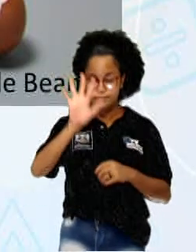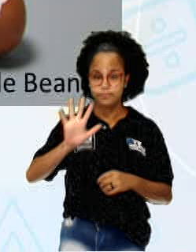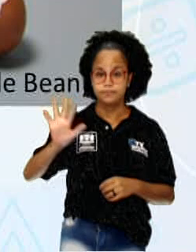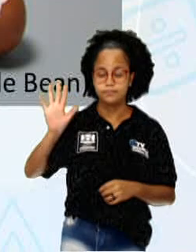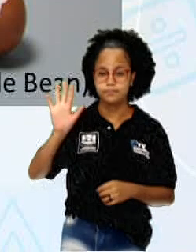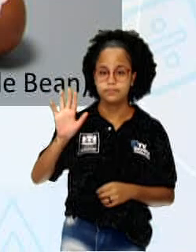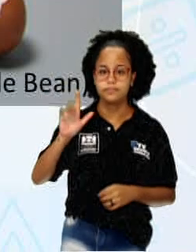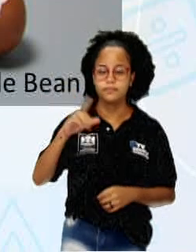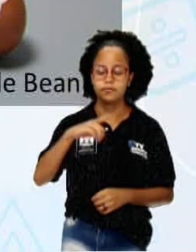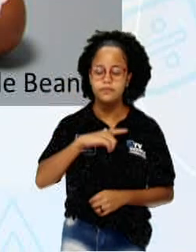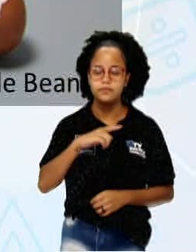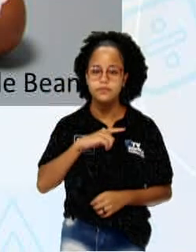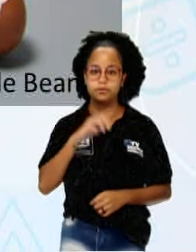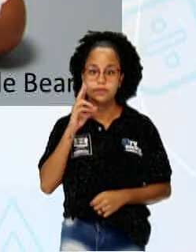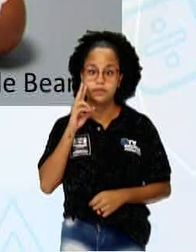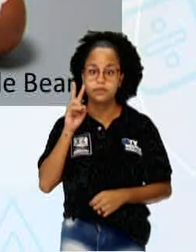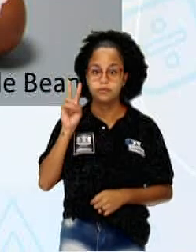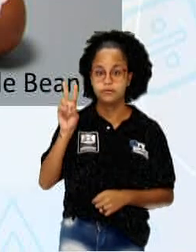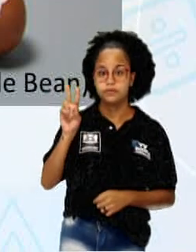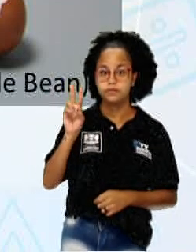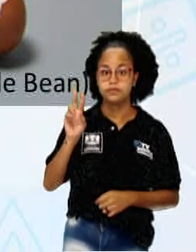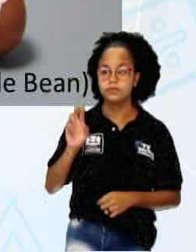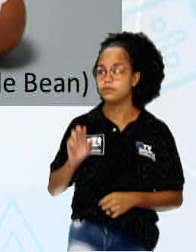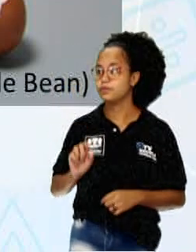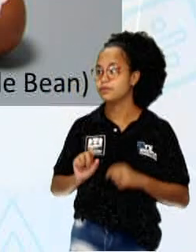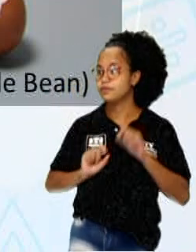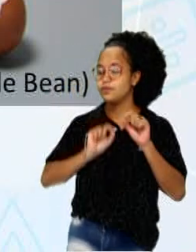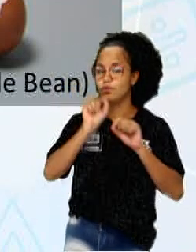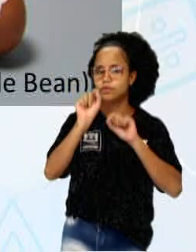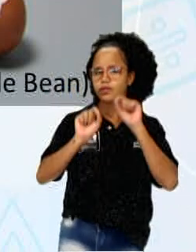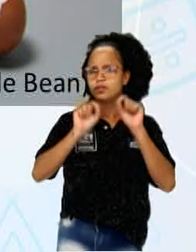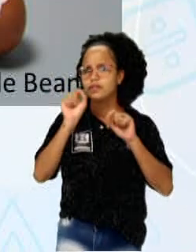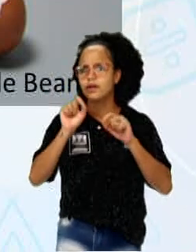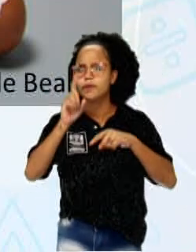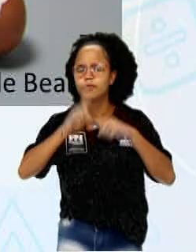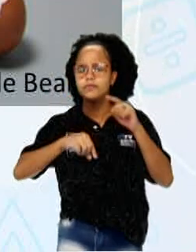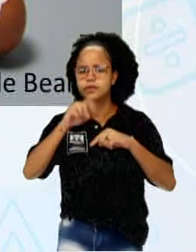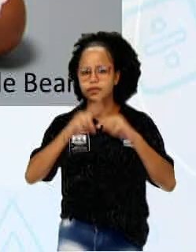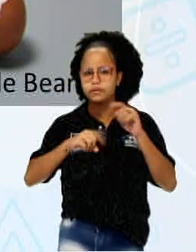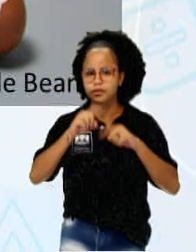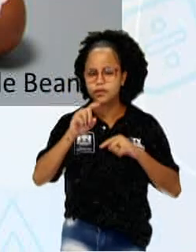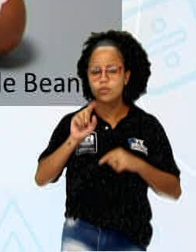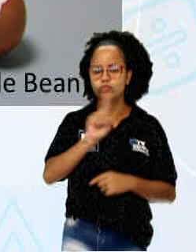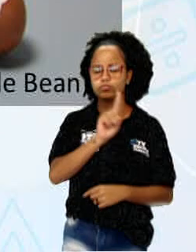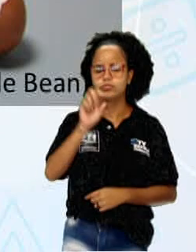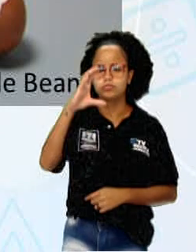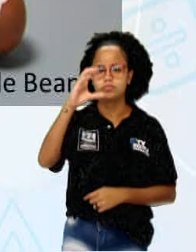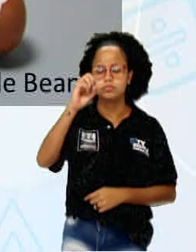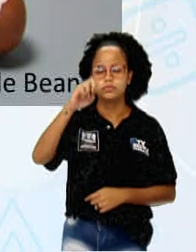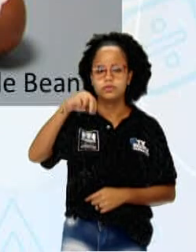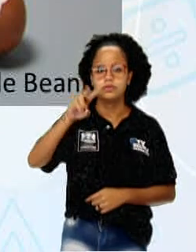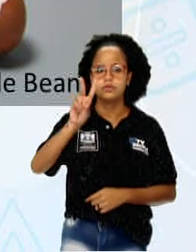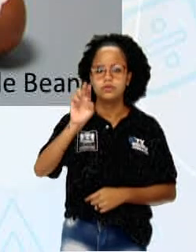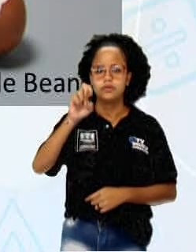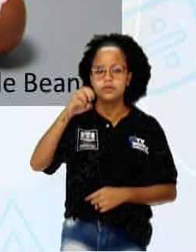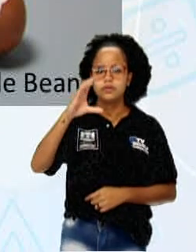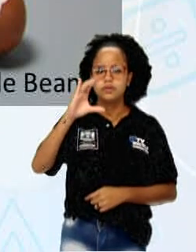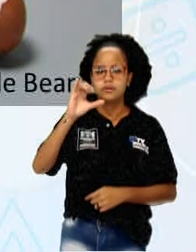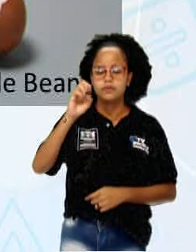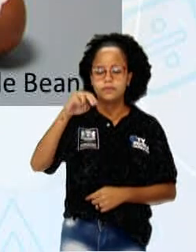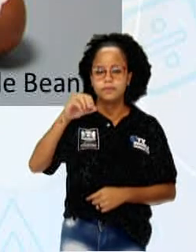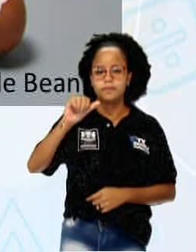a gente vai ver o que é material convencional e não convencional. O que seria o material